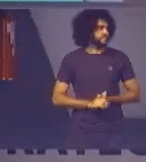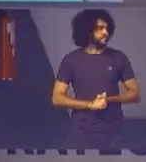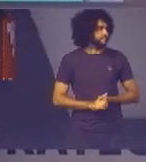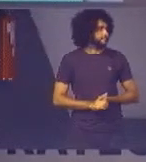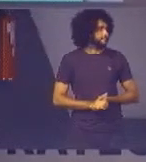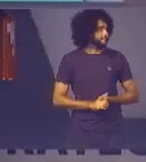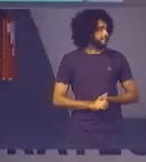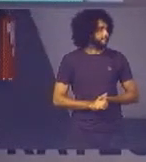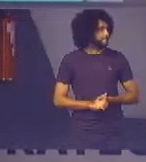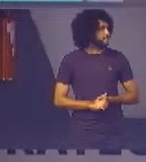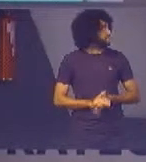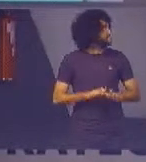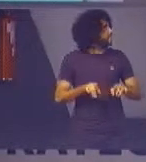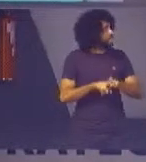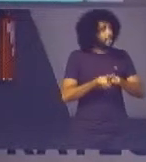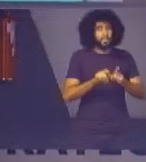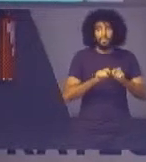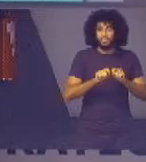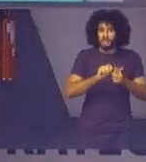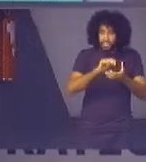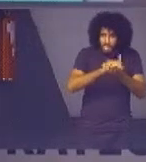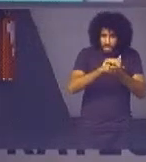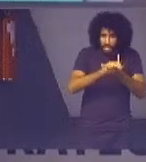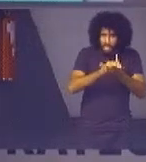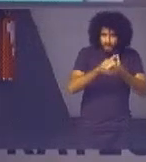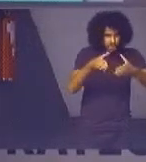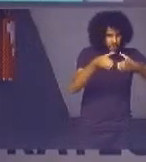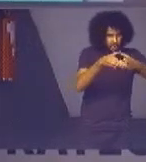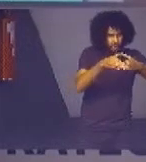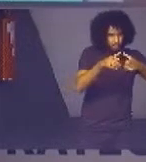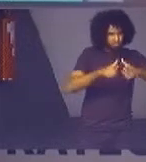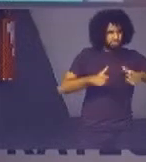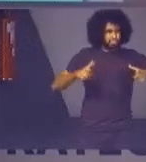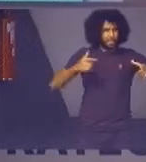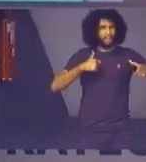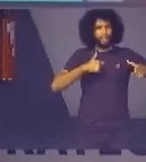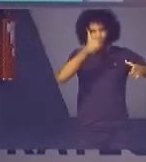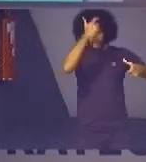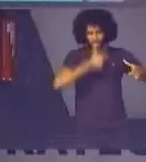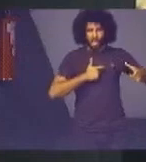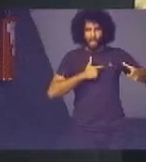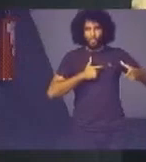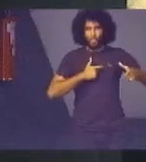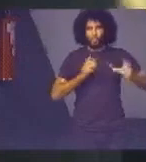fazemos também o casamento coletivo que eu mesmo celebro na cadeia